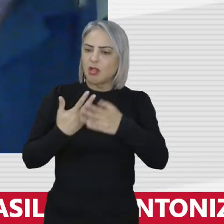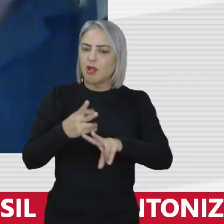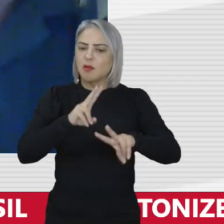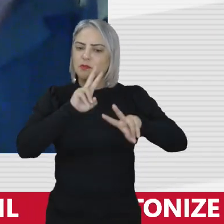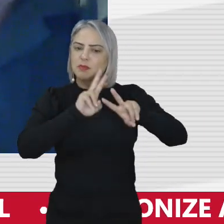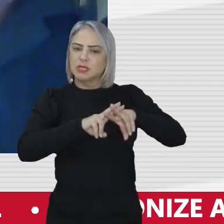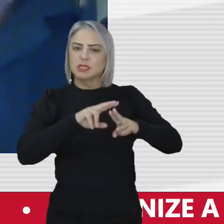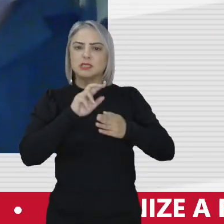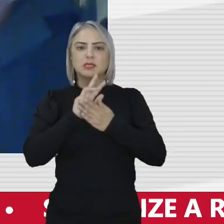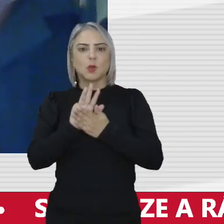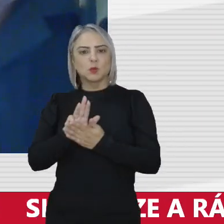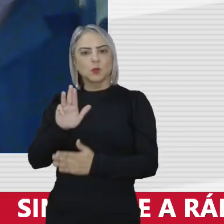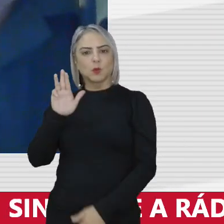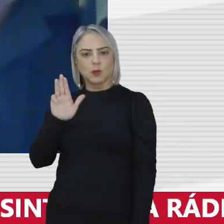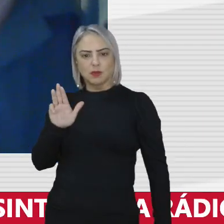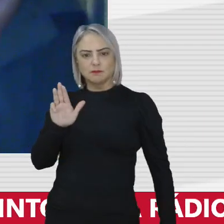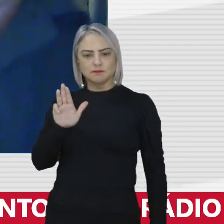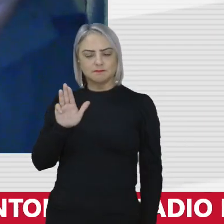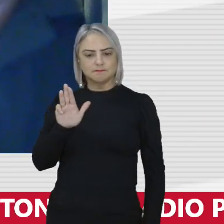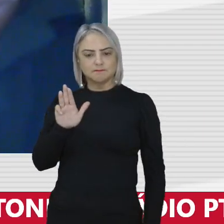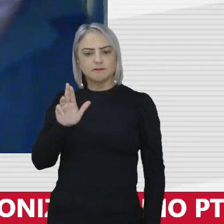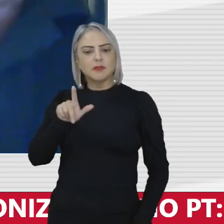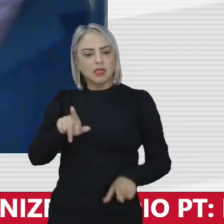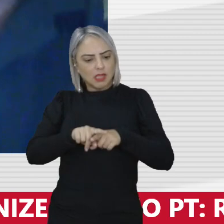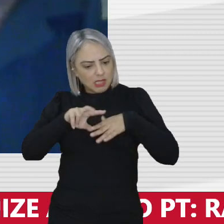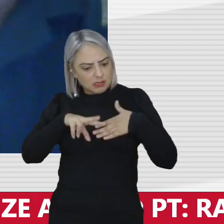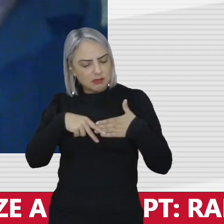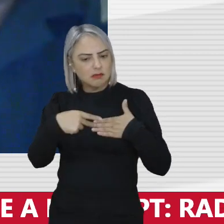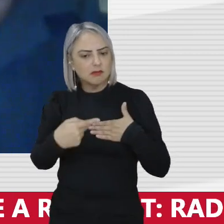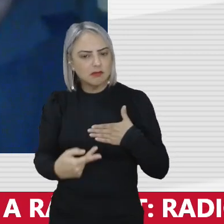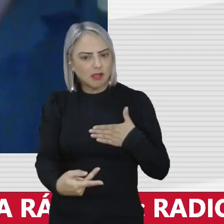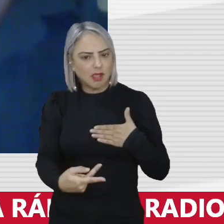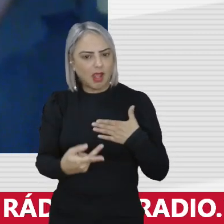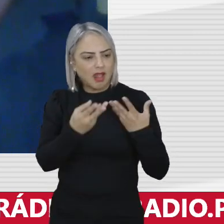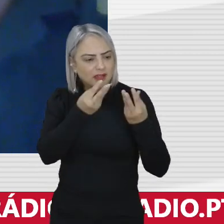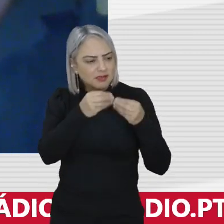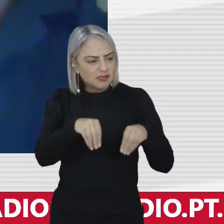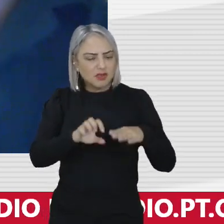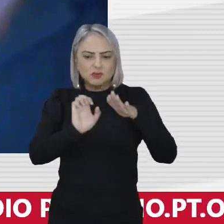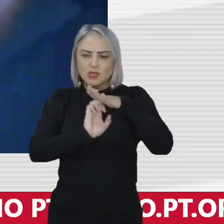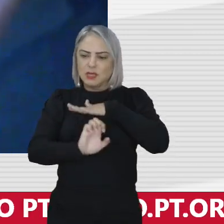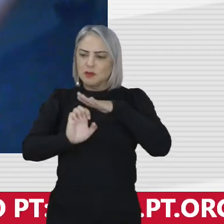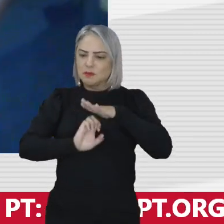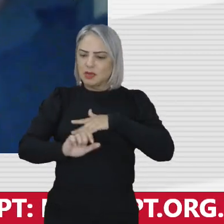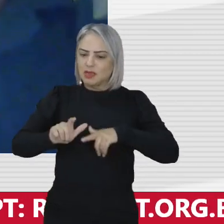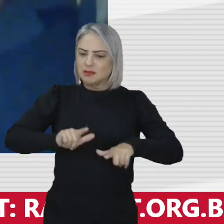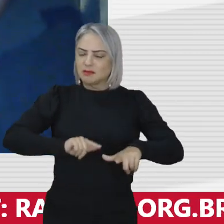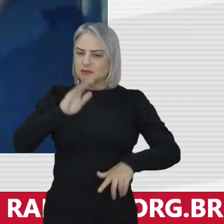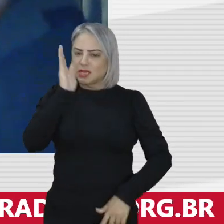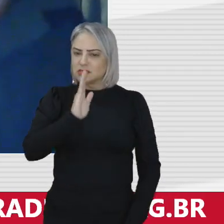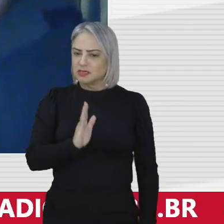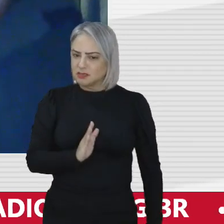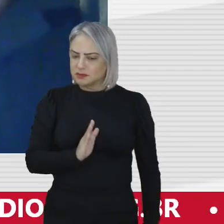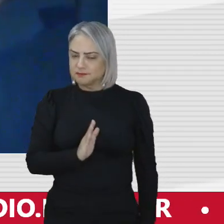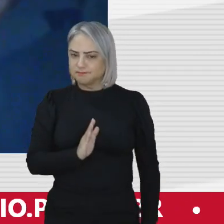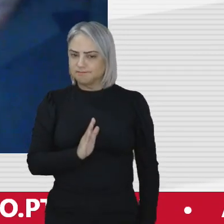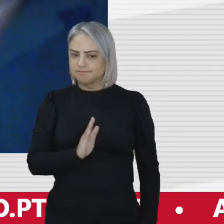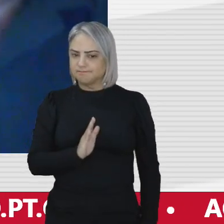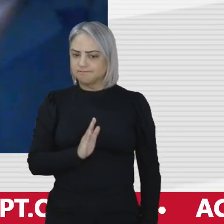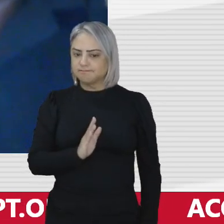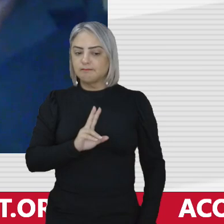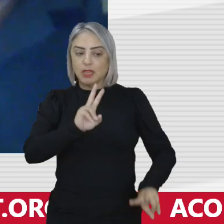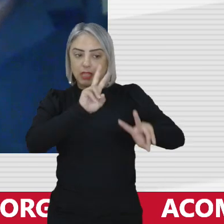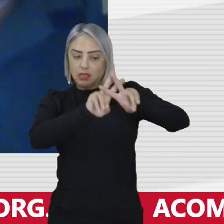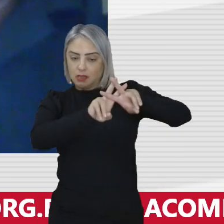e gerou a destruição de empresas brasileiras e a